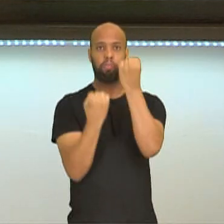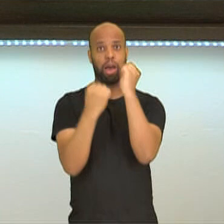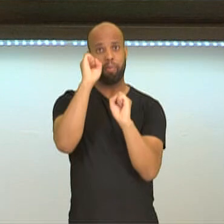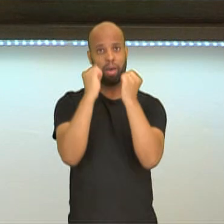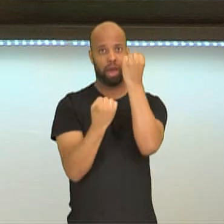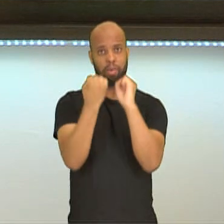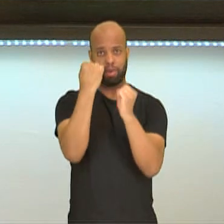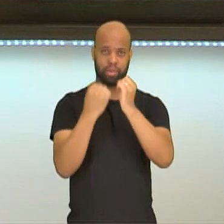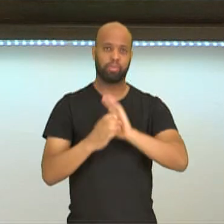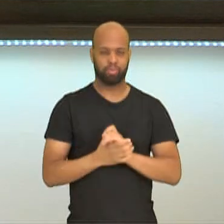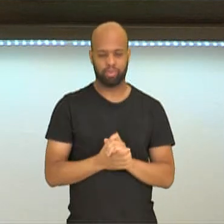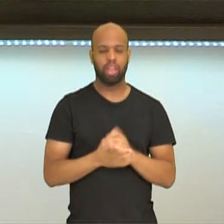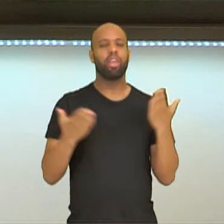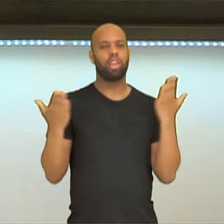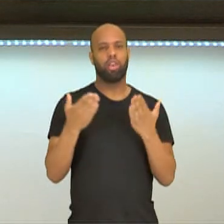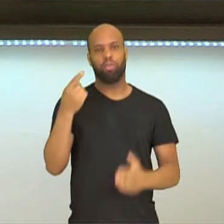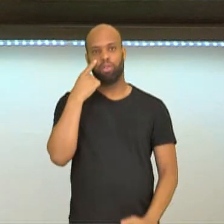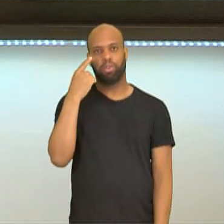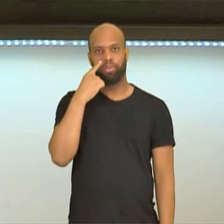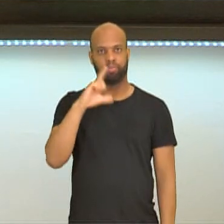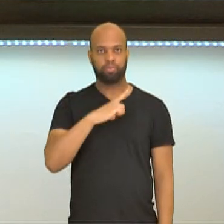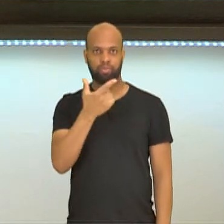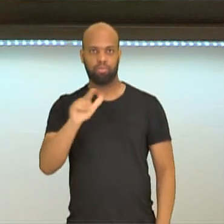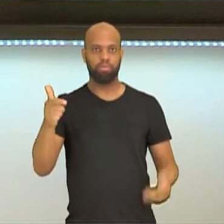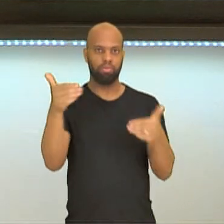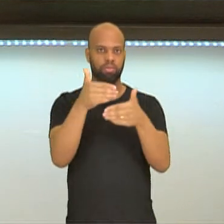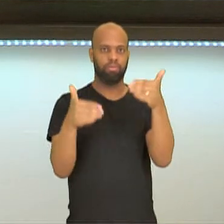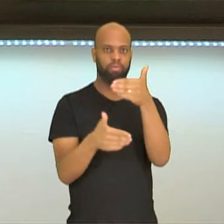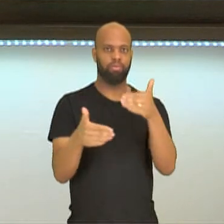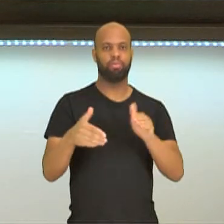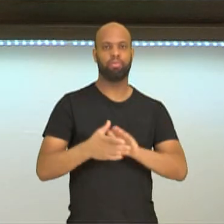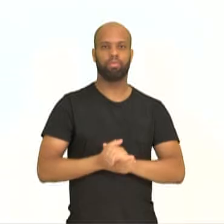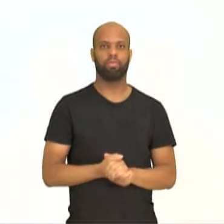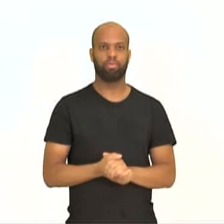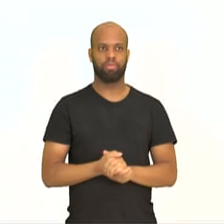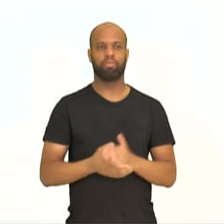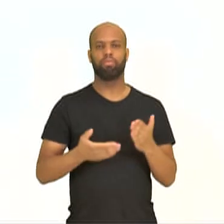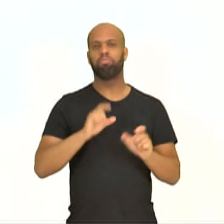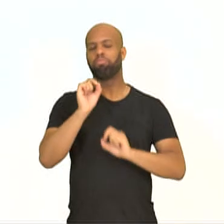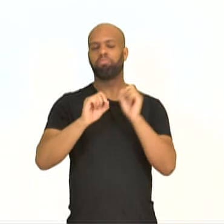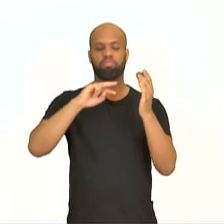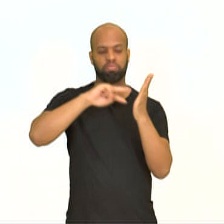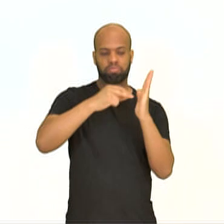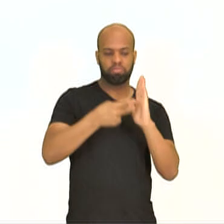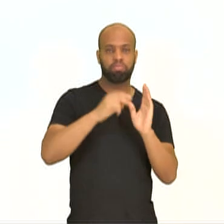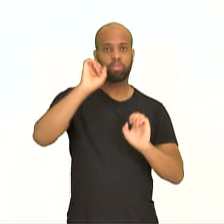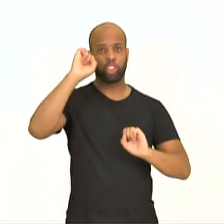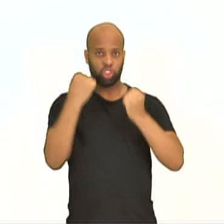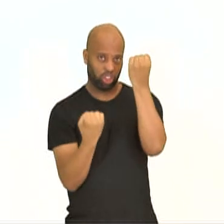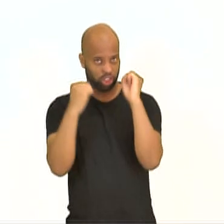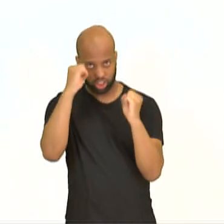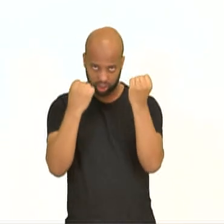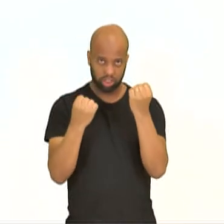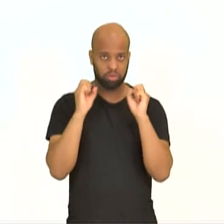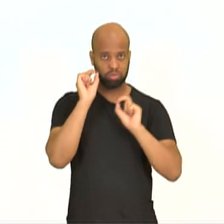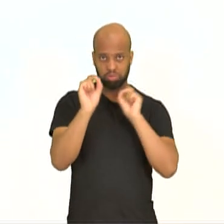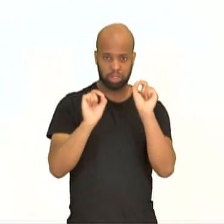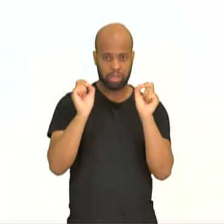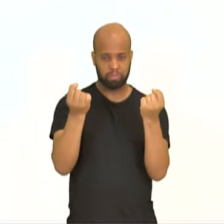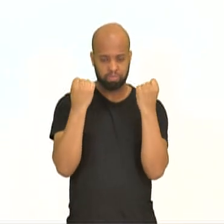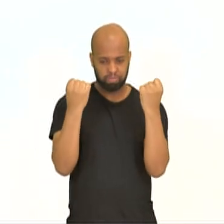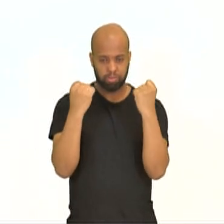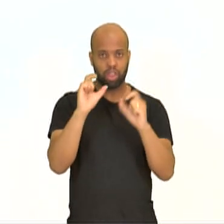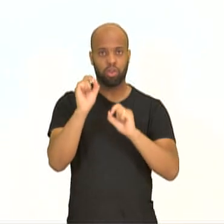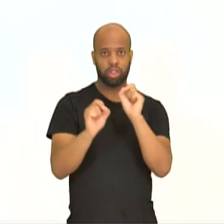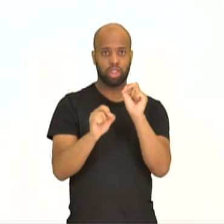bem específica? Vamos ver nos próximos slides. Então, o que significa ginástica? É uma palavra de